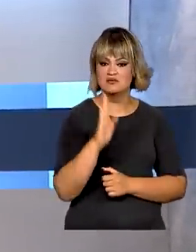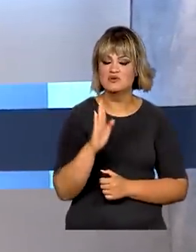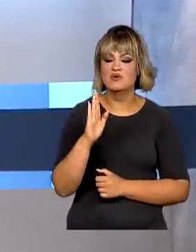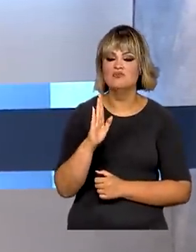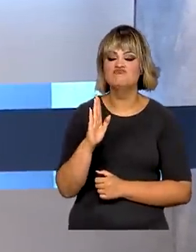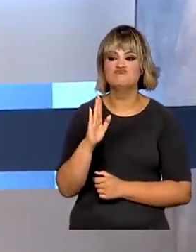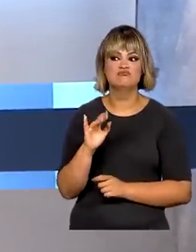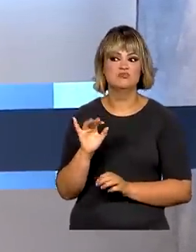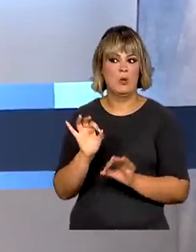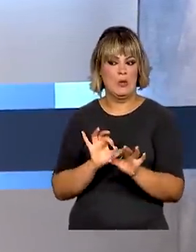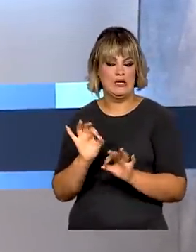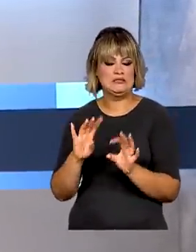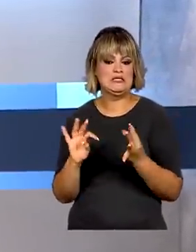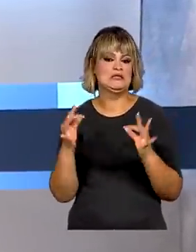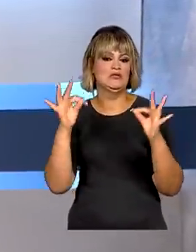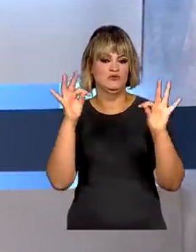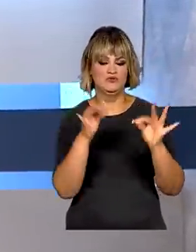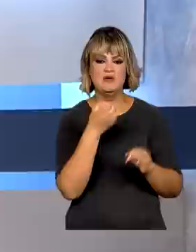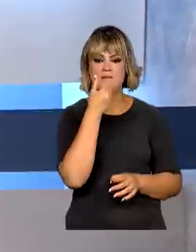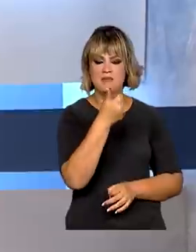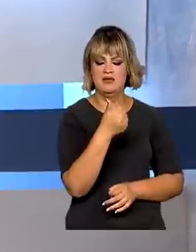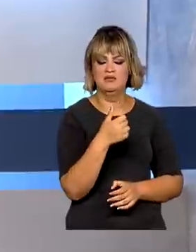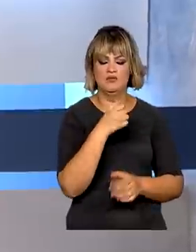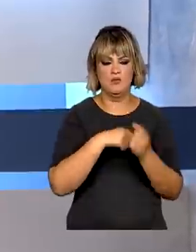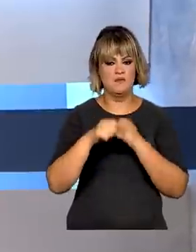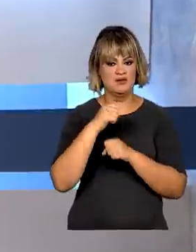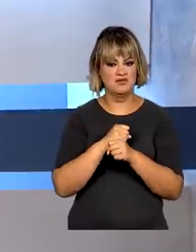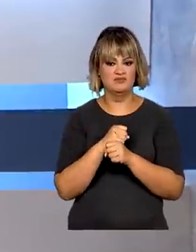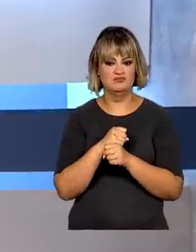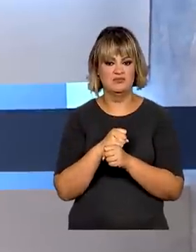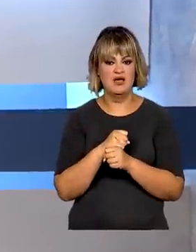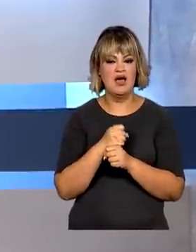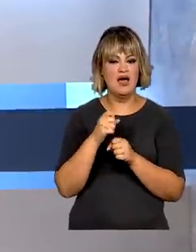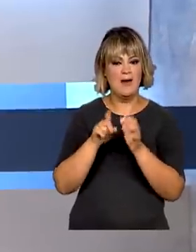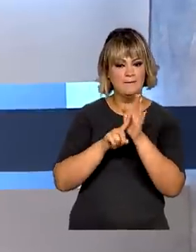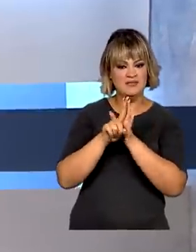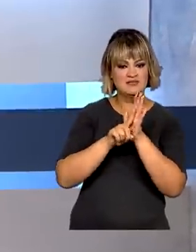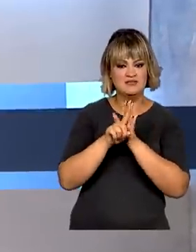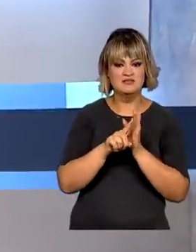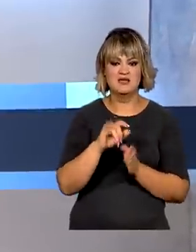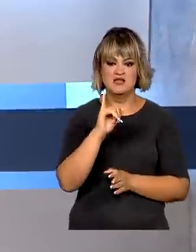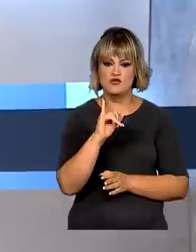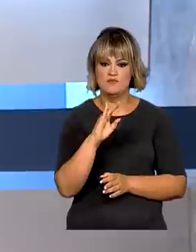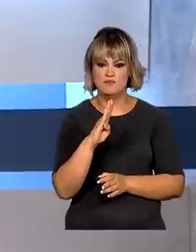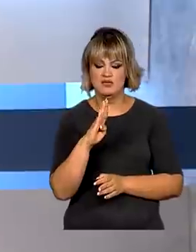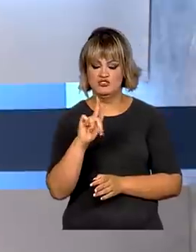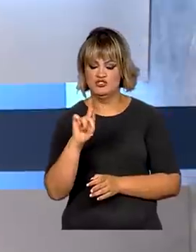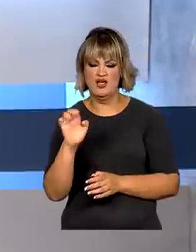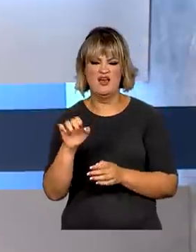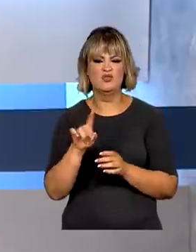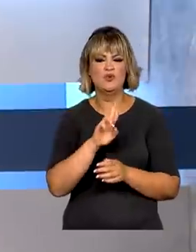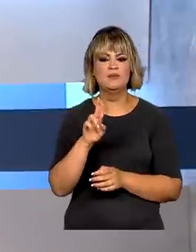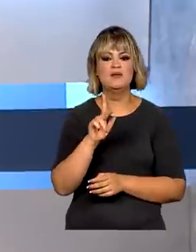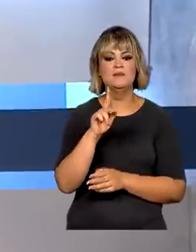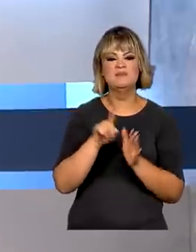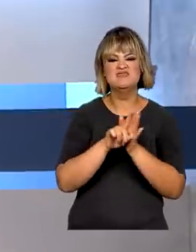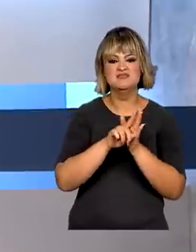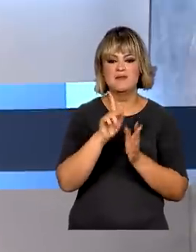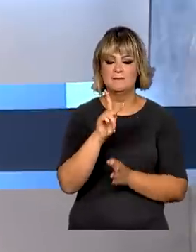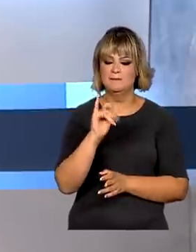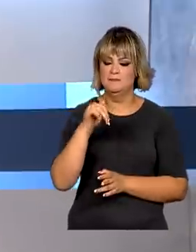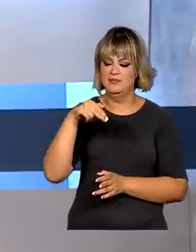se modernizaram em 2021. É o que mostra a pesquisa de inovação do IBGE, a Pintec, que foi